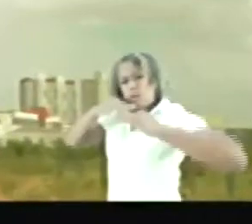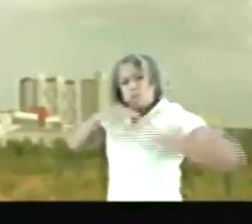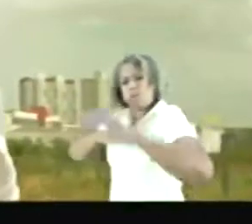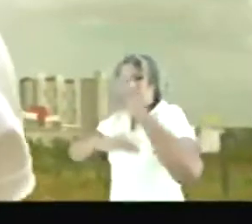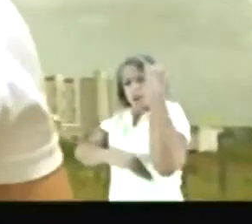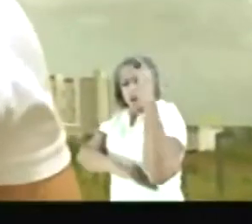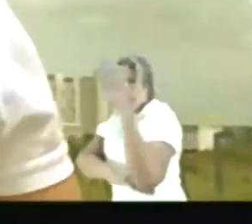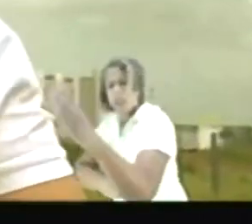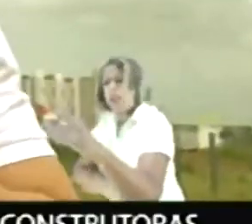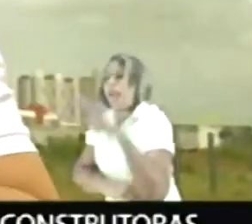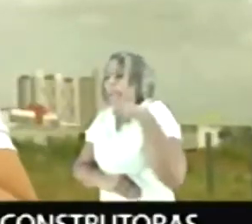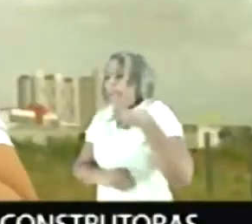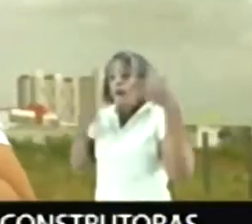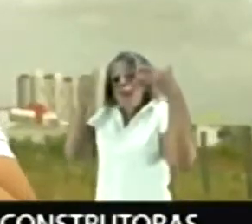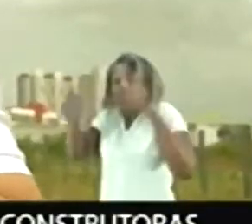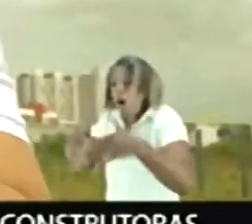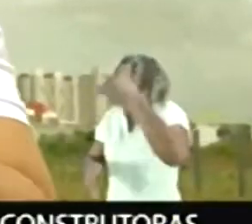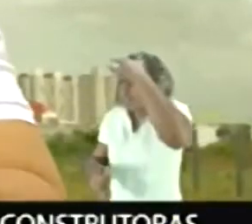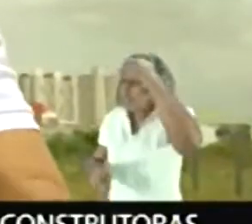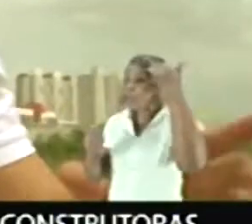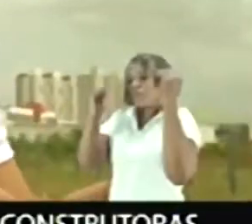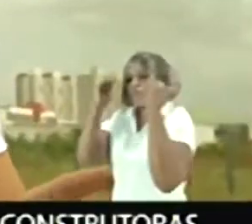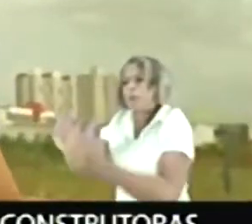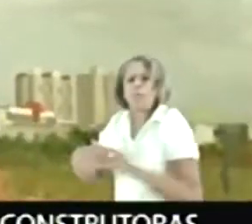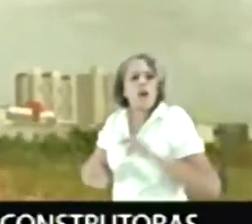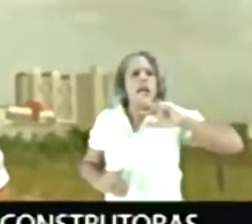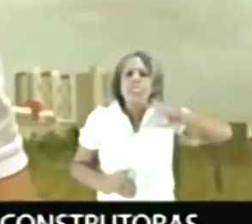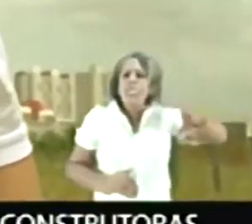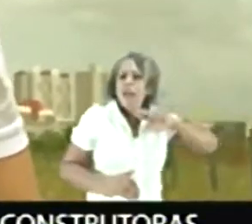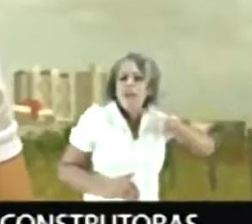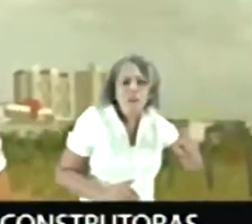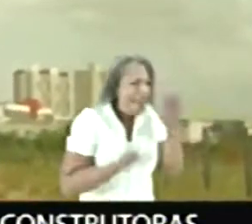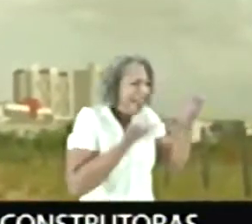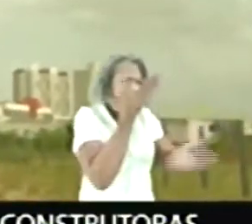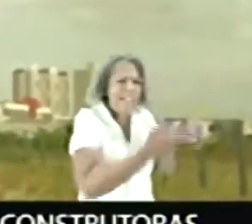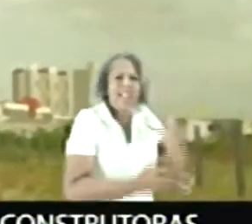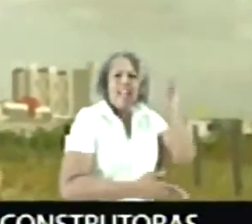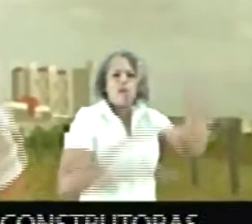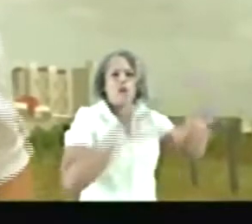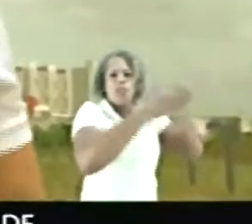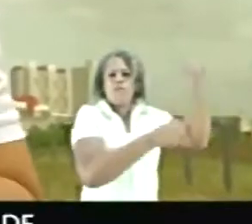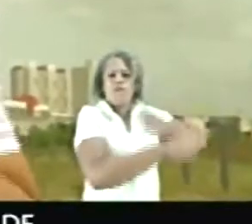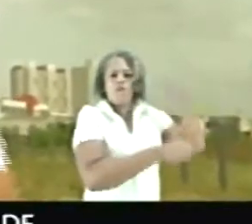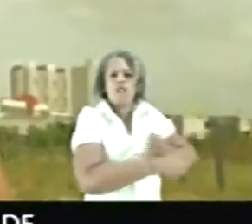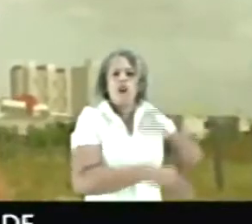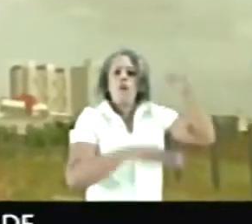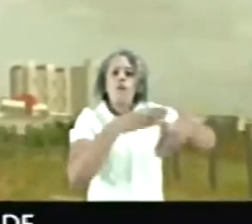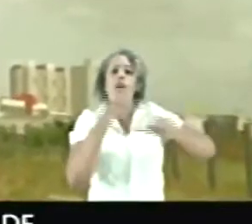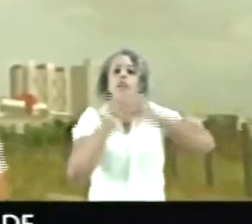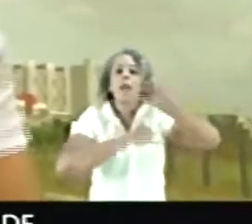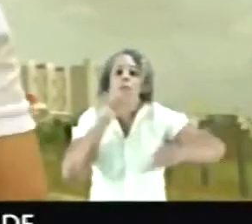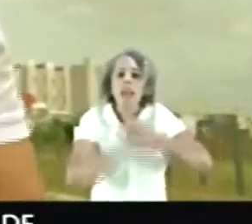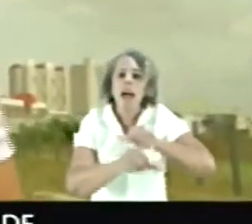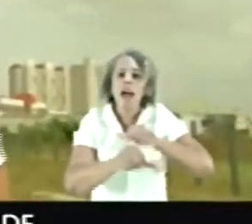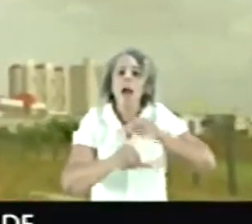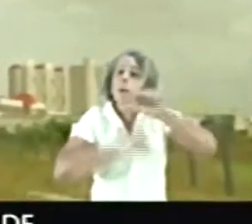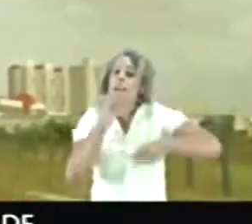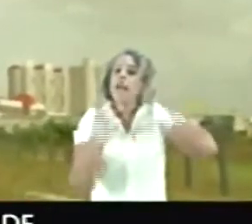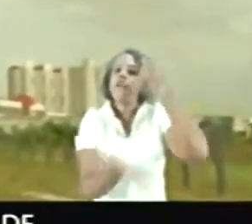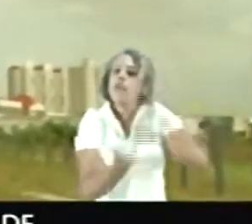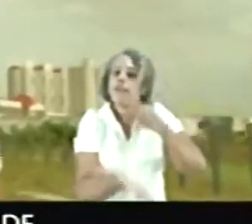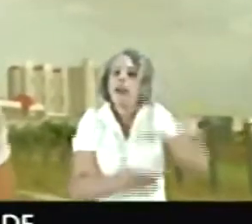esgoto, calçamento, iluminação serão para as pessoas e não para enriquecer donos de construtoras. Vote para mudar,